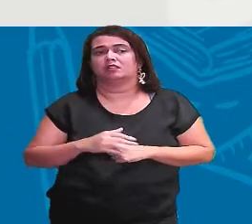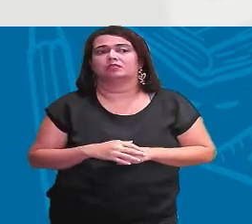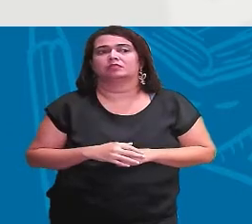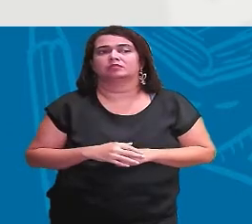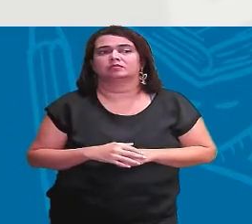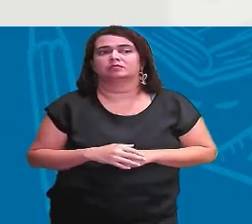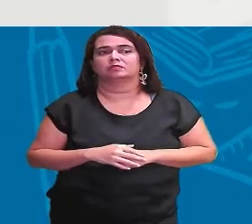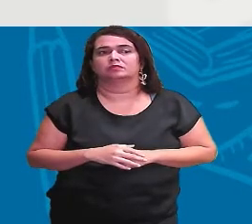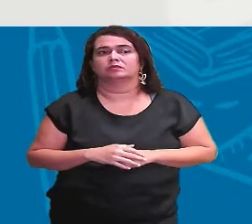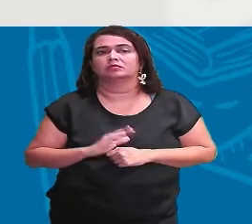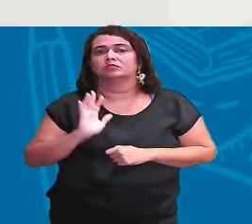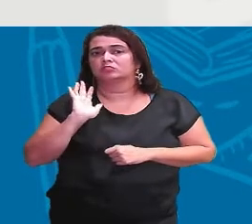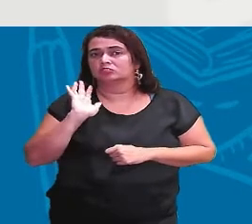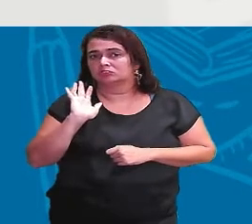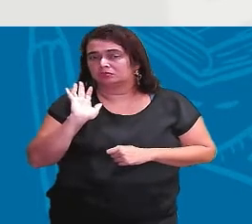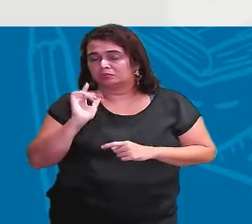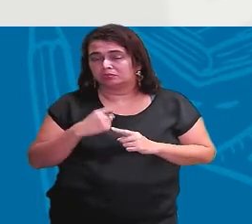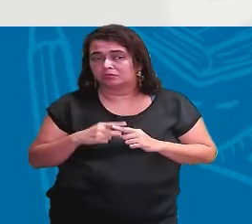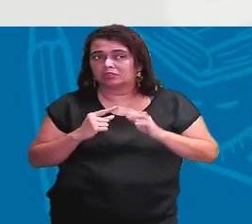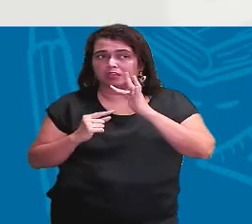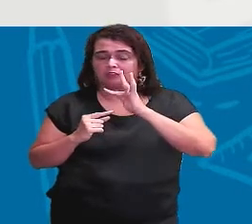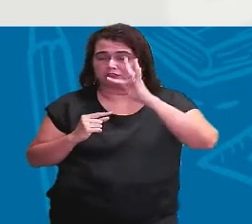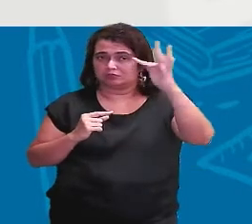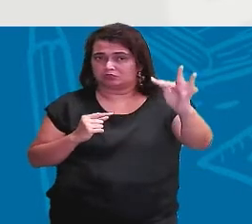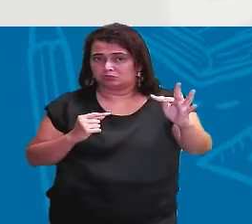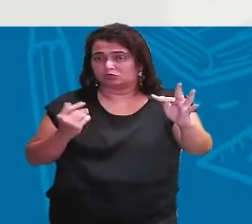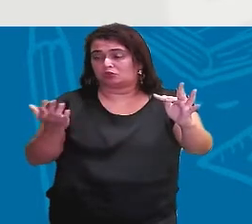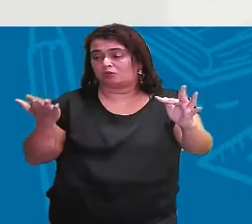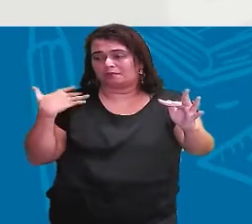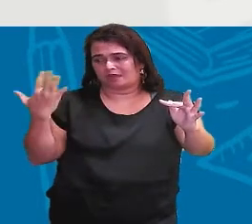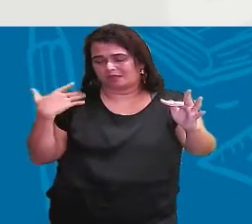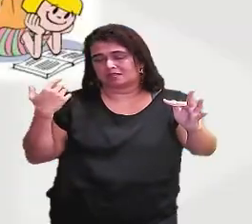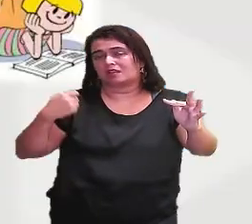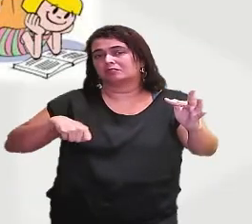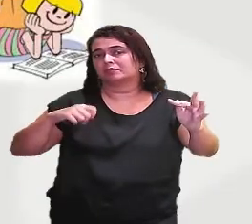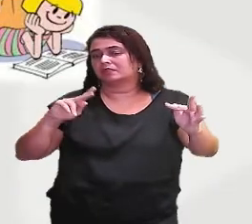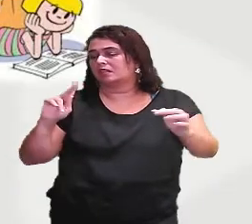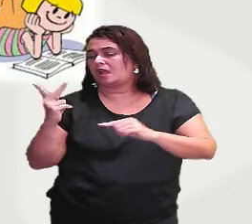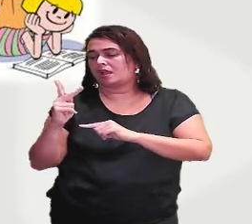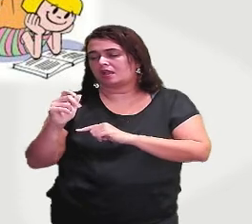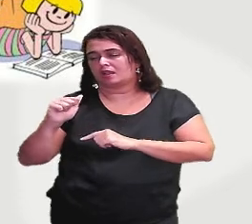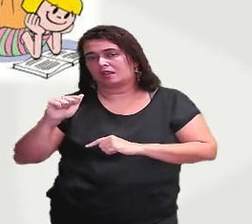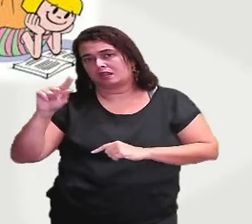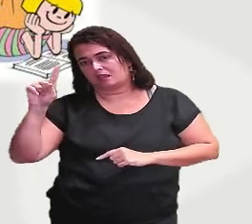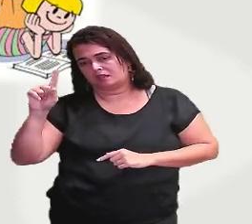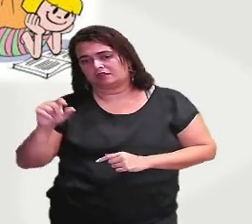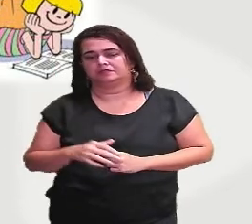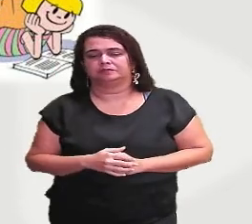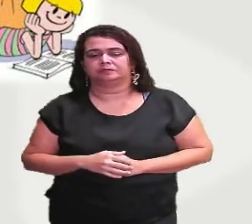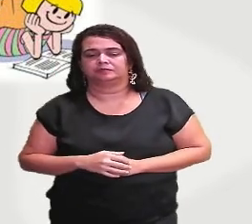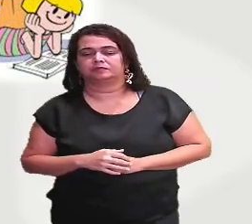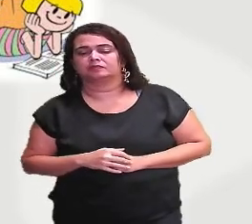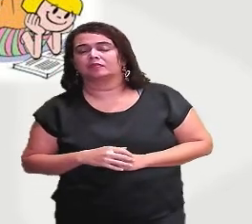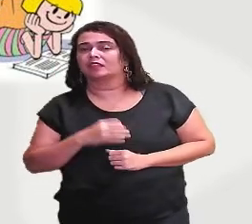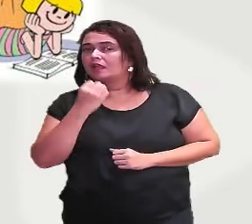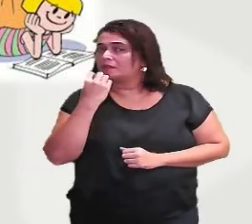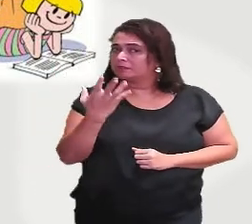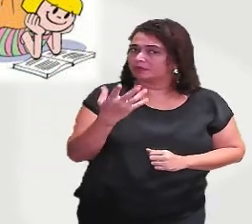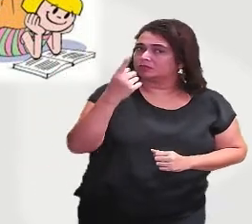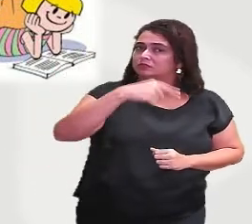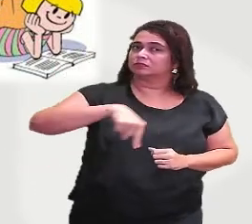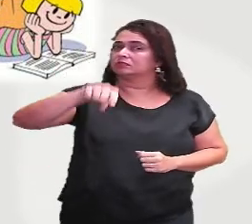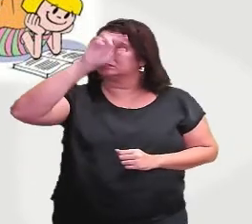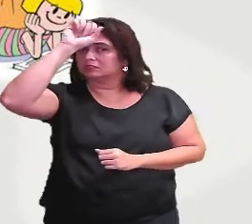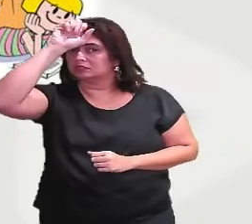né? Ele seria com H. Então, para relembrar aqui, sempre é bom, né? Quando nós estamos conversando,